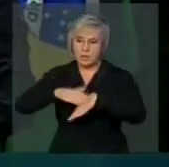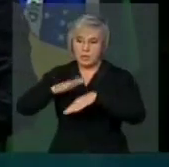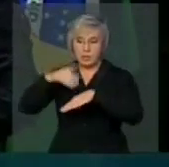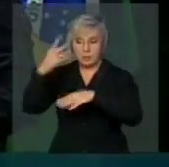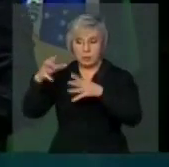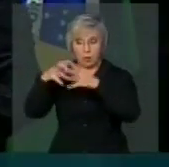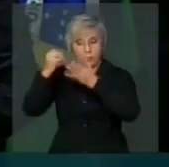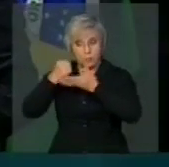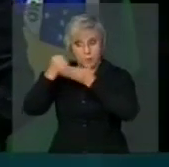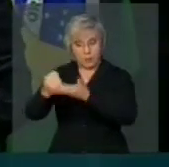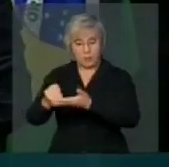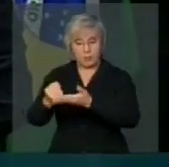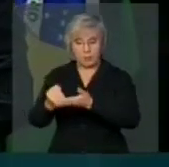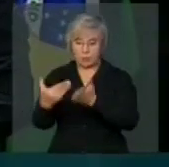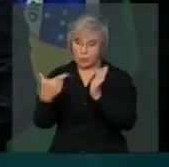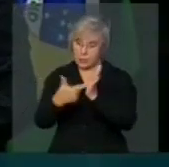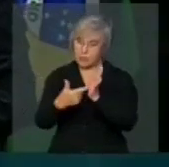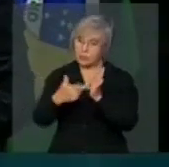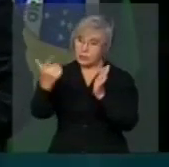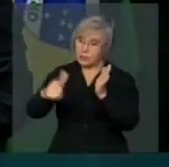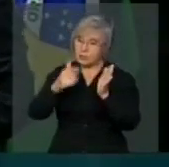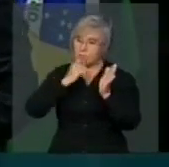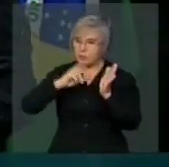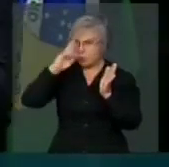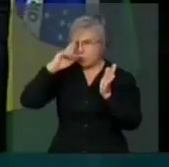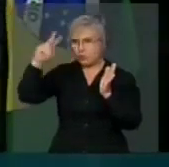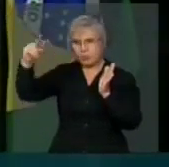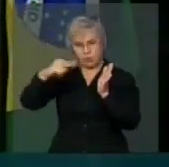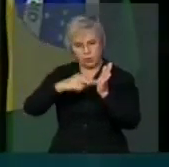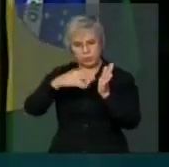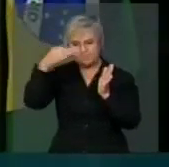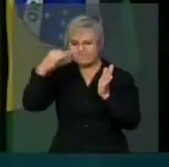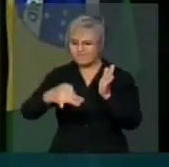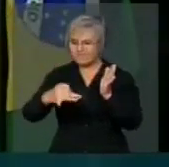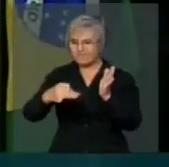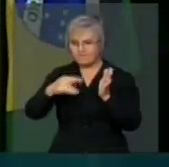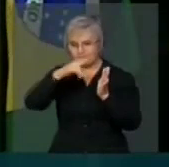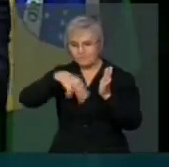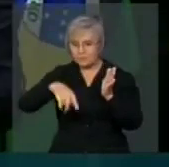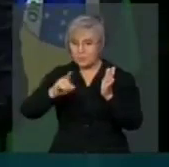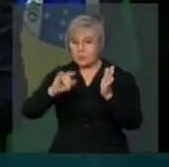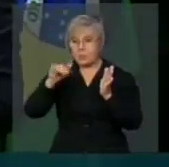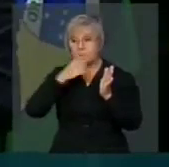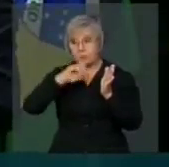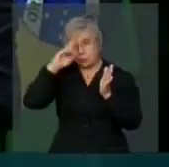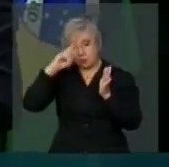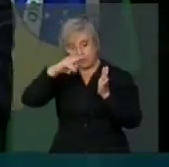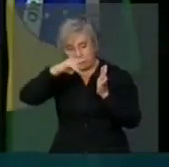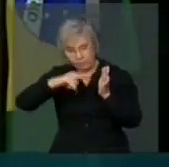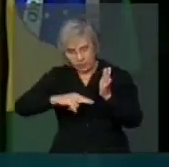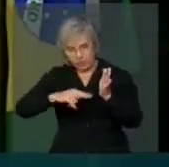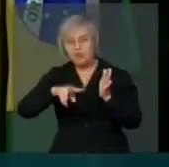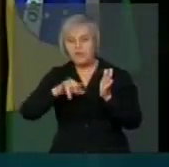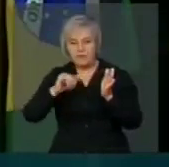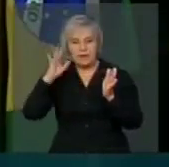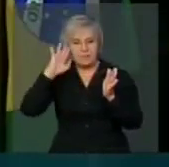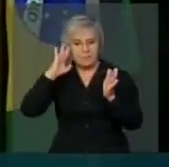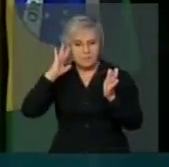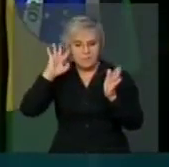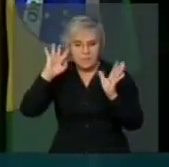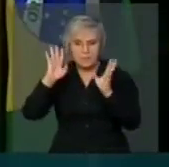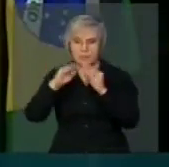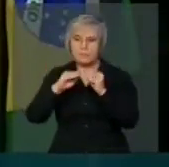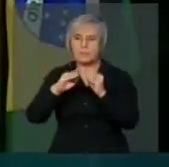processo que vossa excelência, com a sua sapiência, ao se debruçar, vai ver que cometeram uma grande injustiça. Repito,